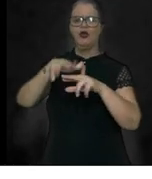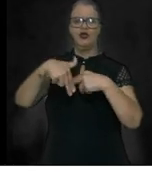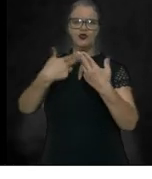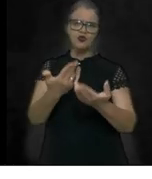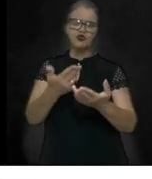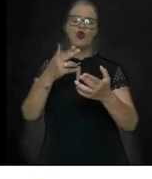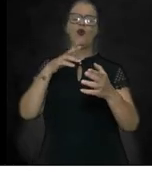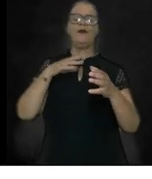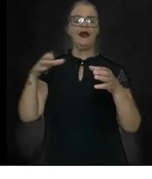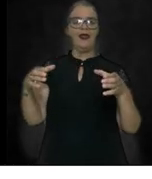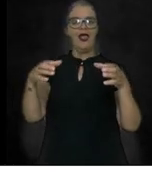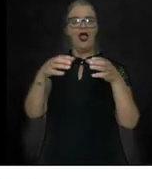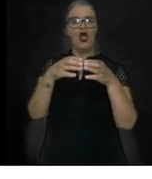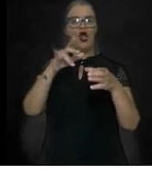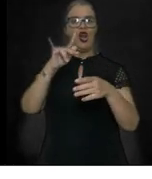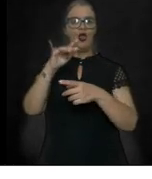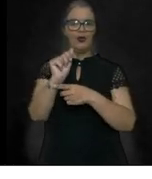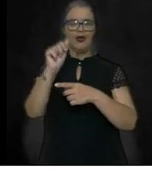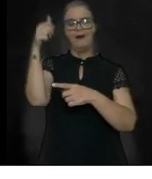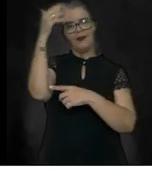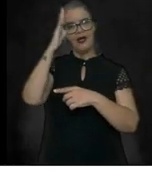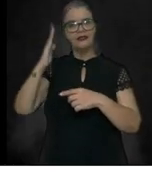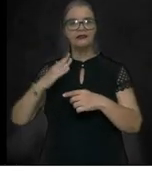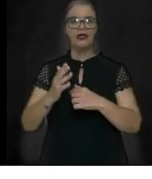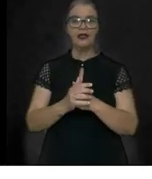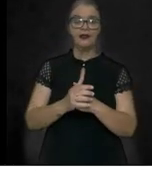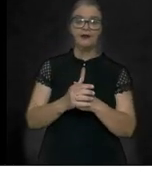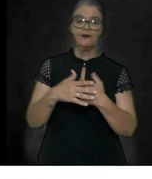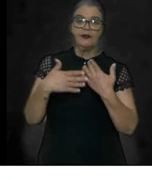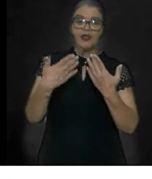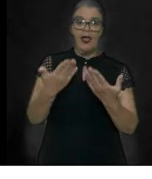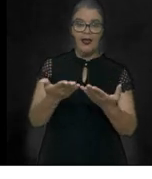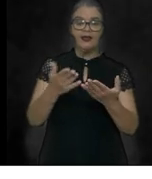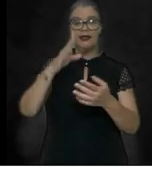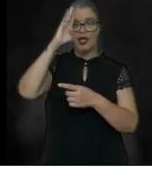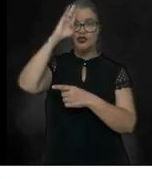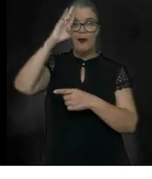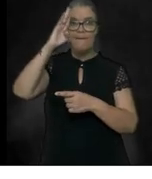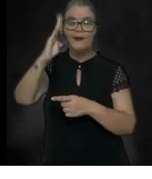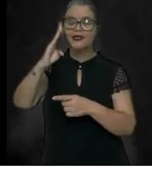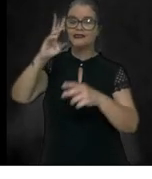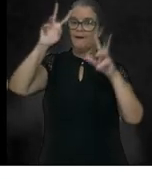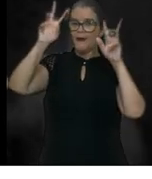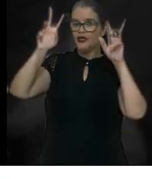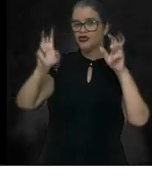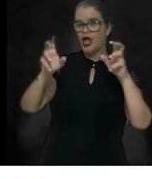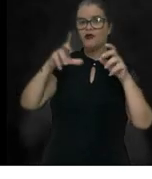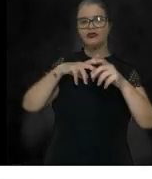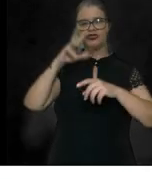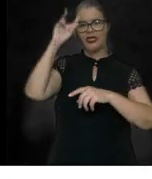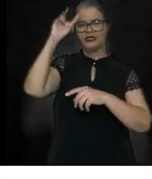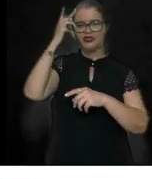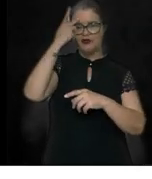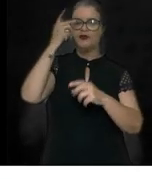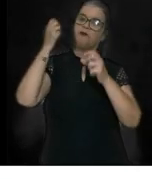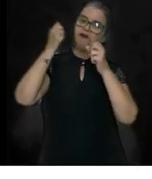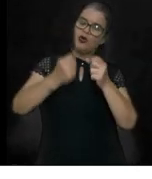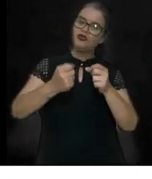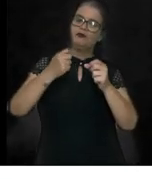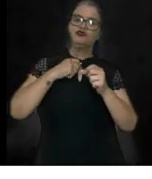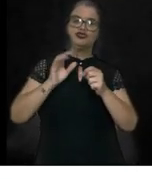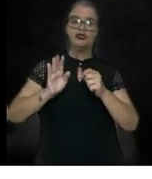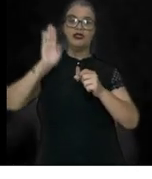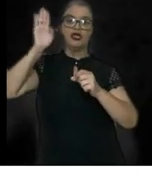colônia brasileira. Entre as principais causas destas revoltas podemos destacar